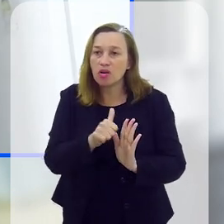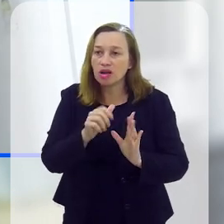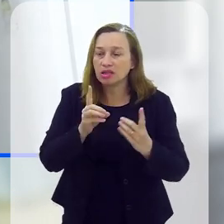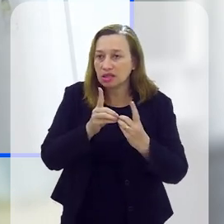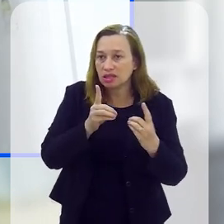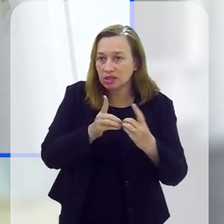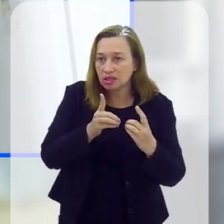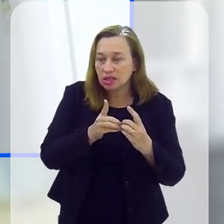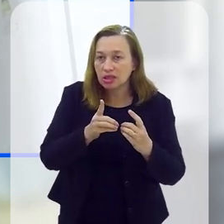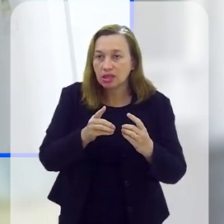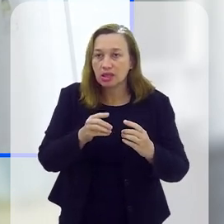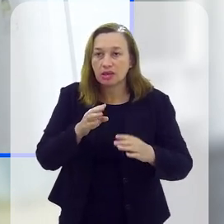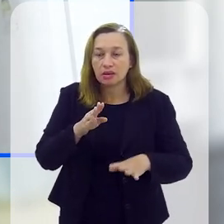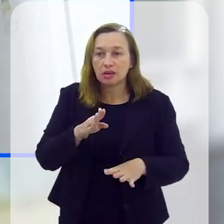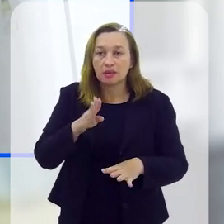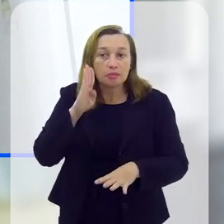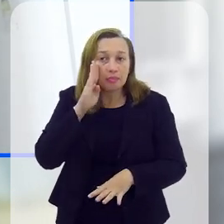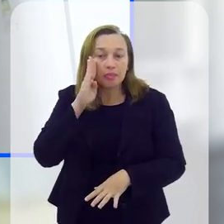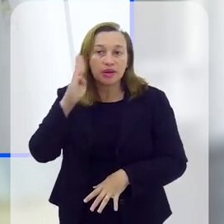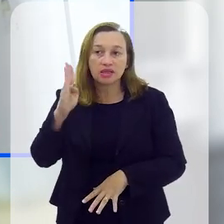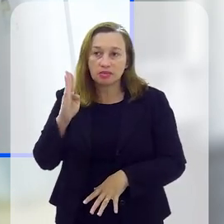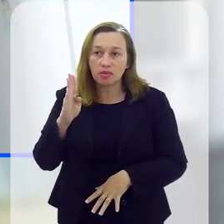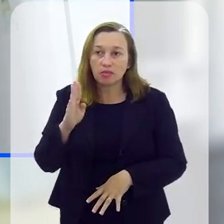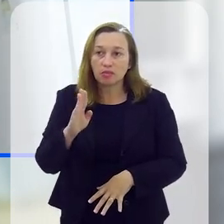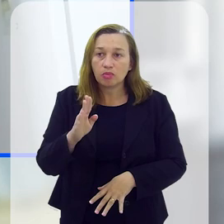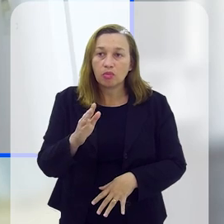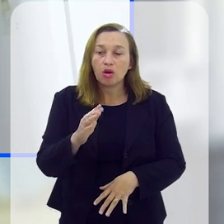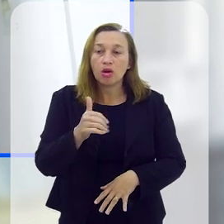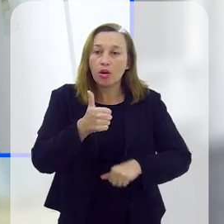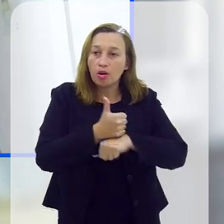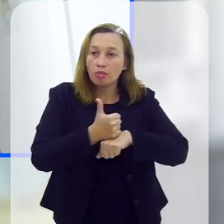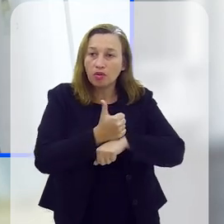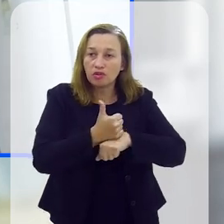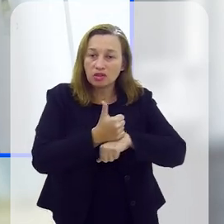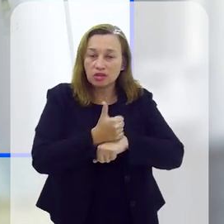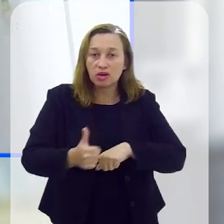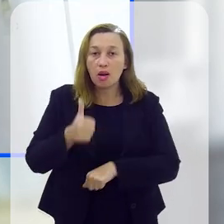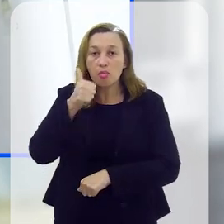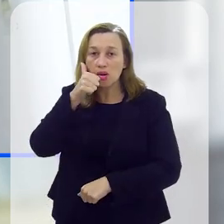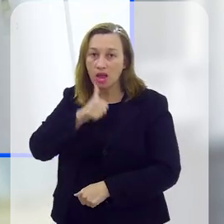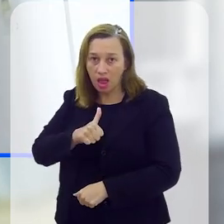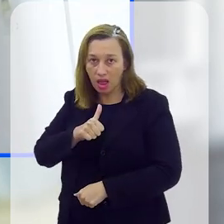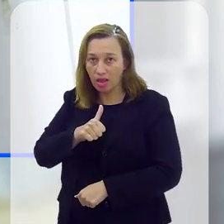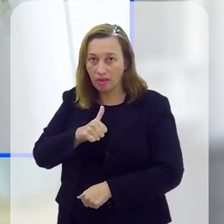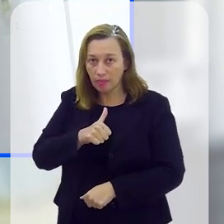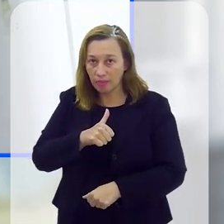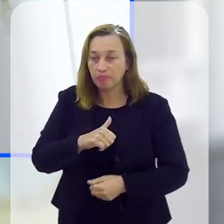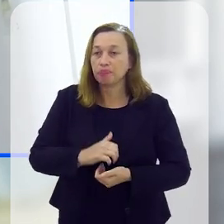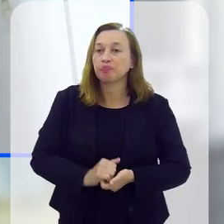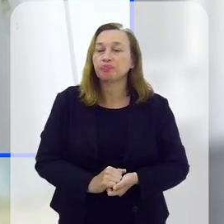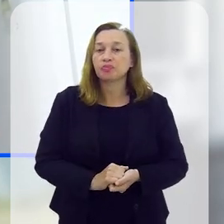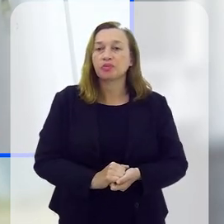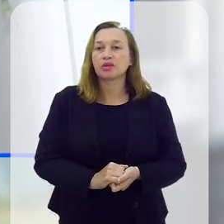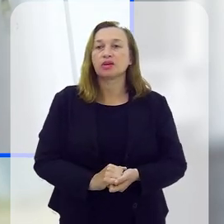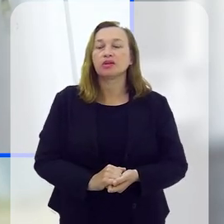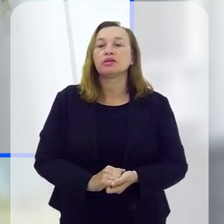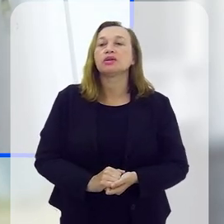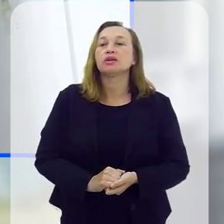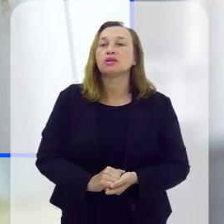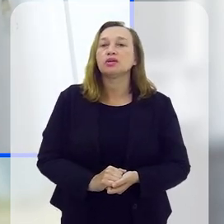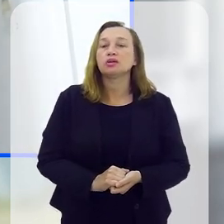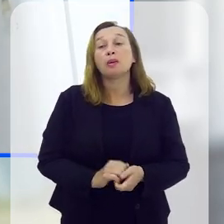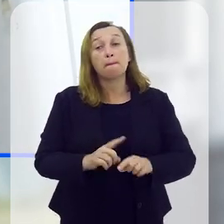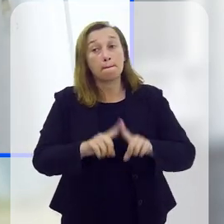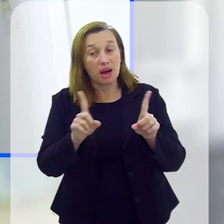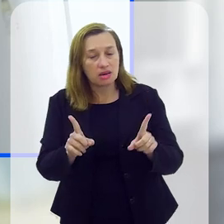mulher deve ser atendida preferencialmente por uma profissional do gênero feminino, uma